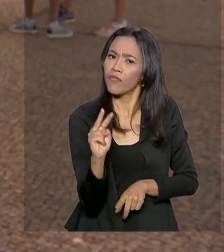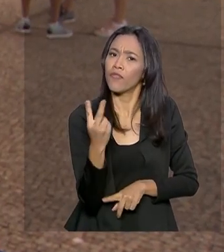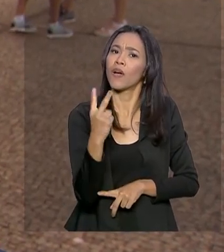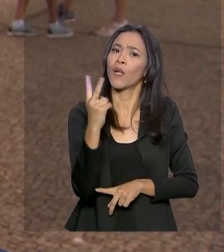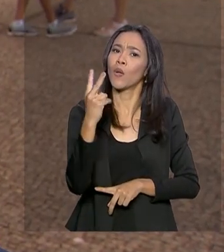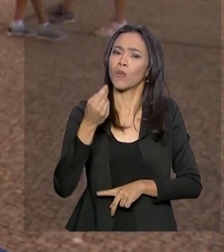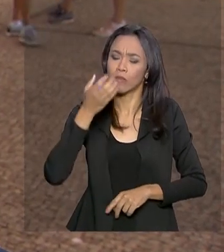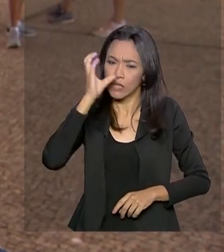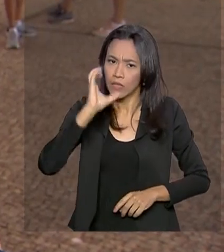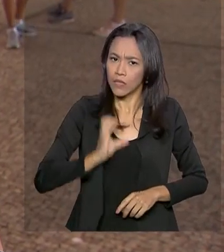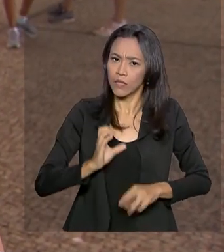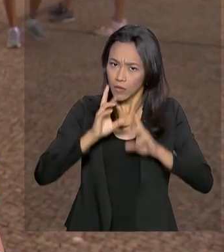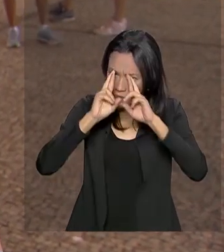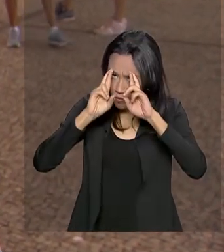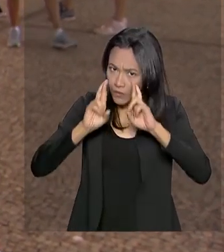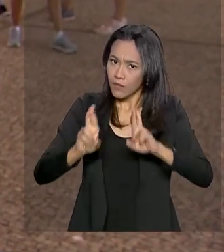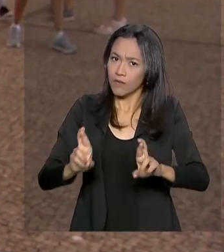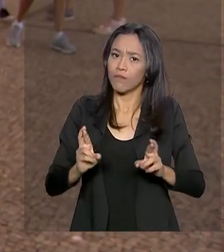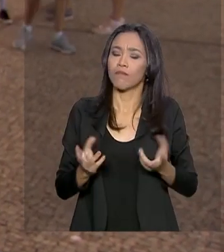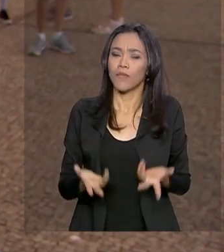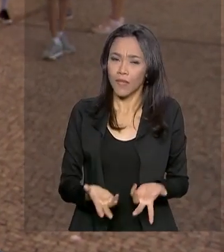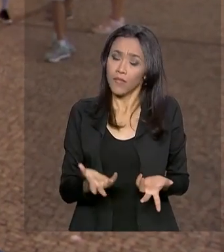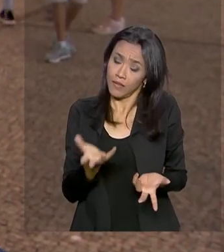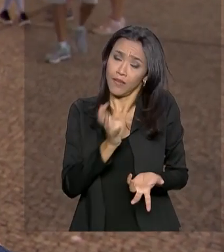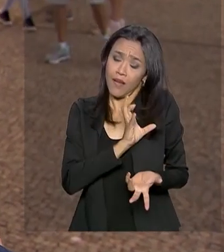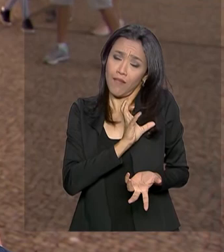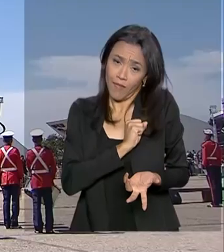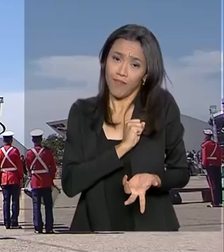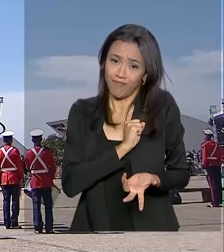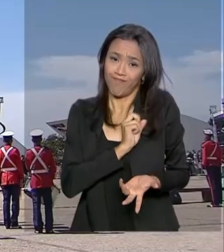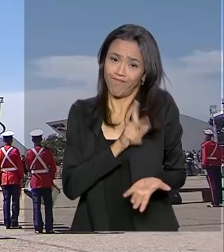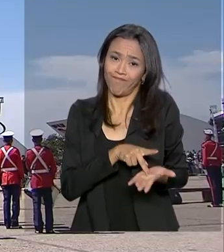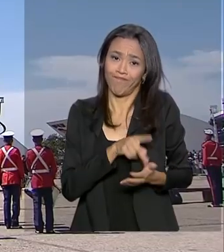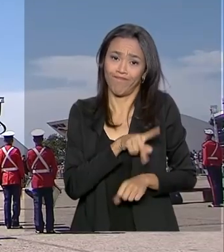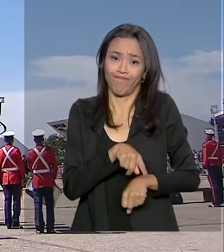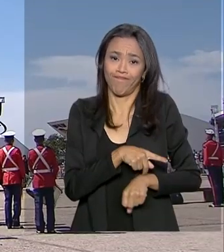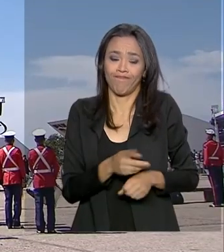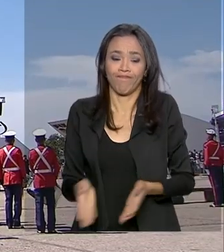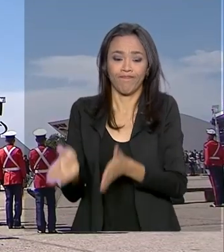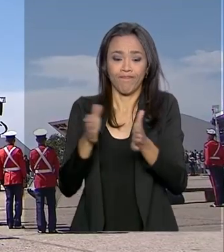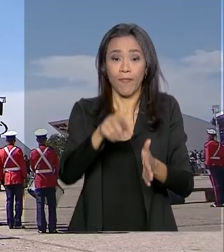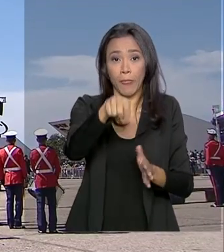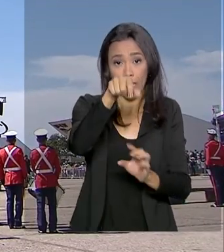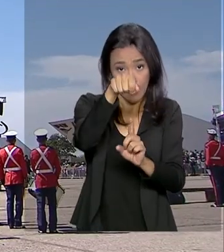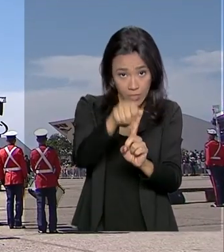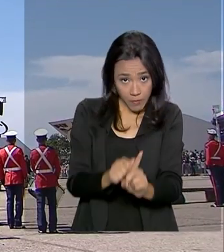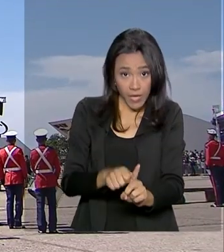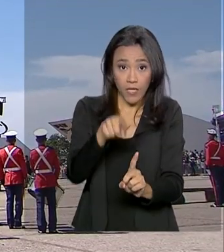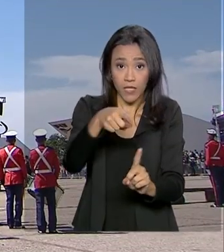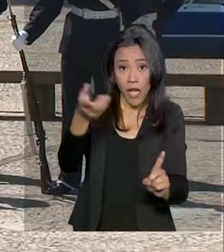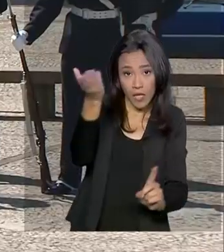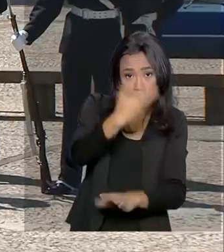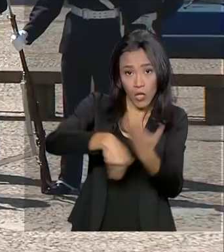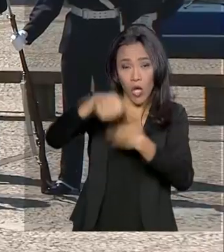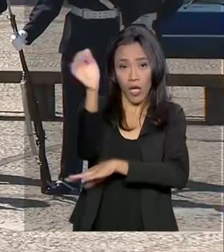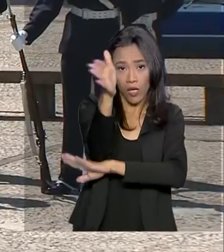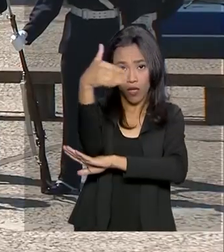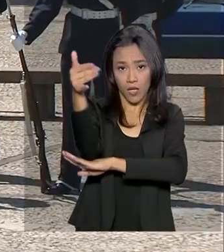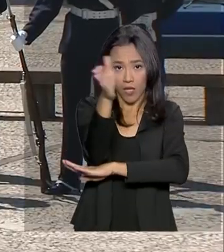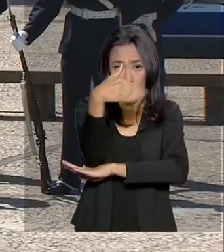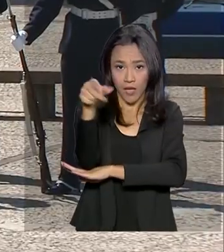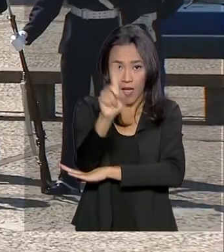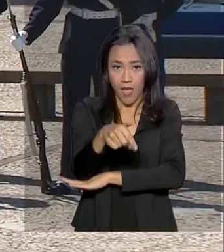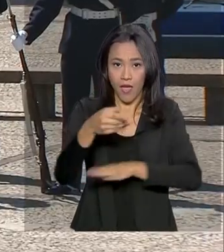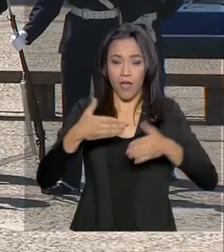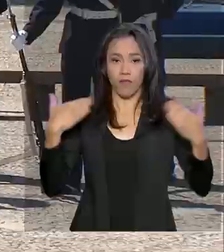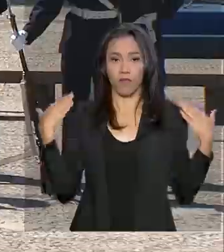cidadania, né? E amor a essa pátria. Este mês, a cerimônia da troca da bandeira ficou a cargo da